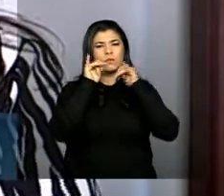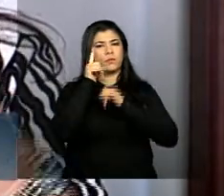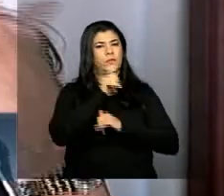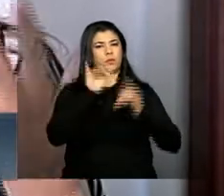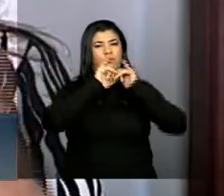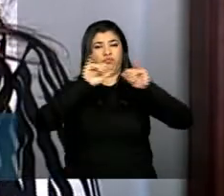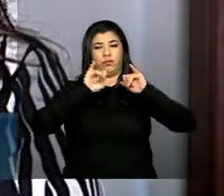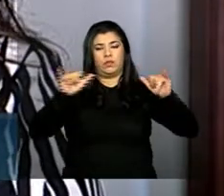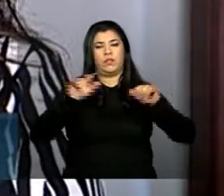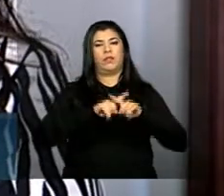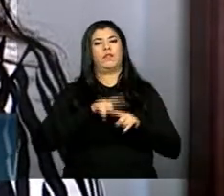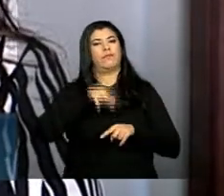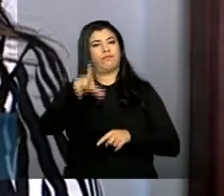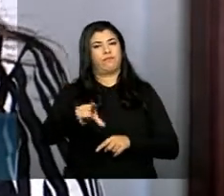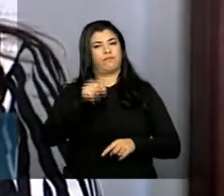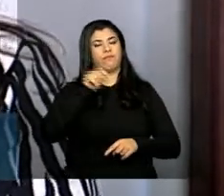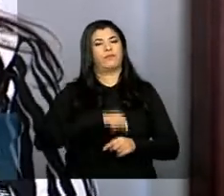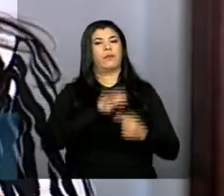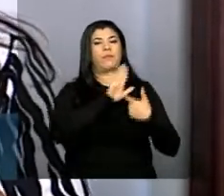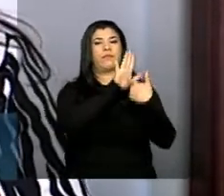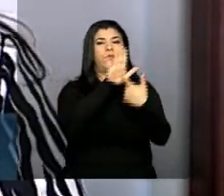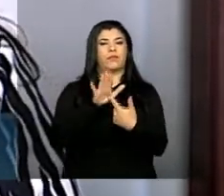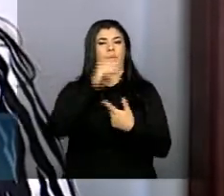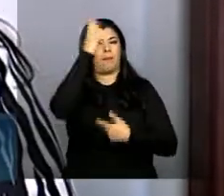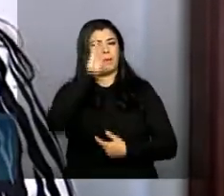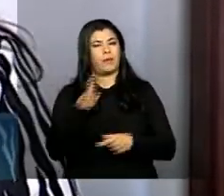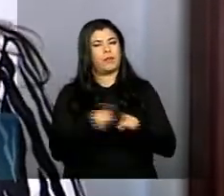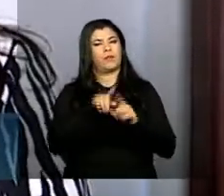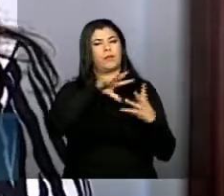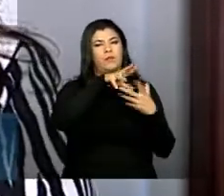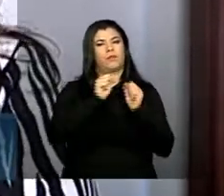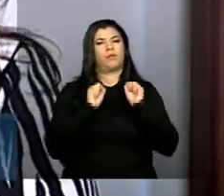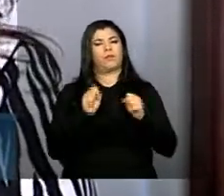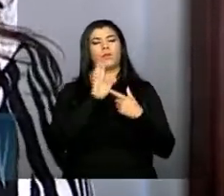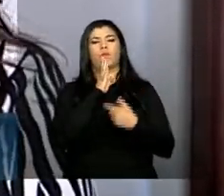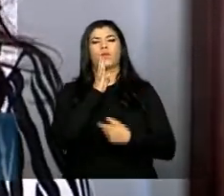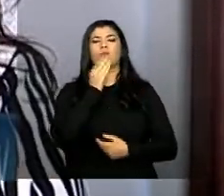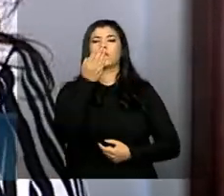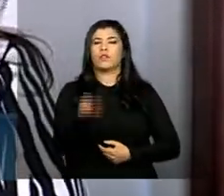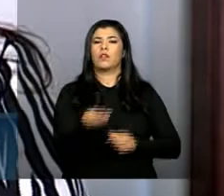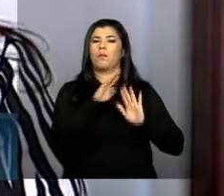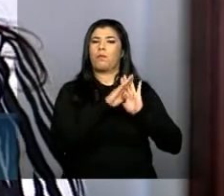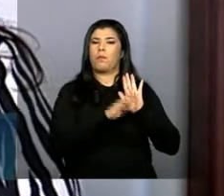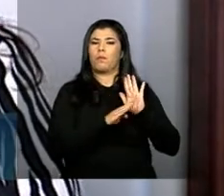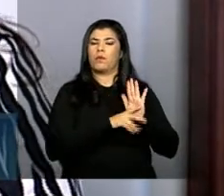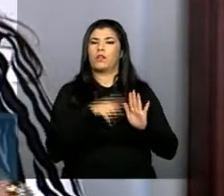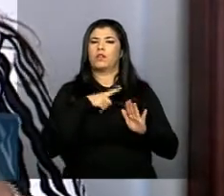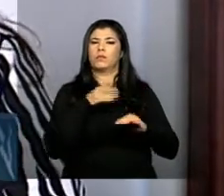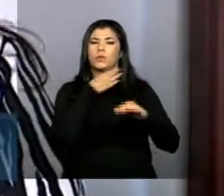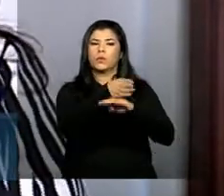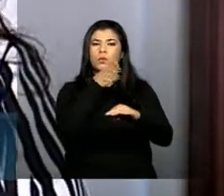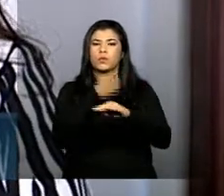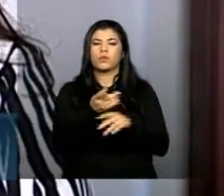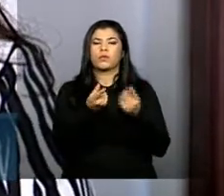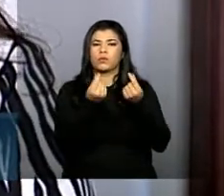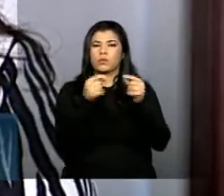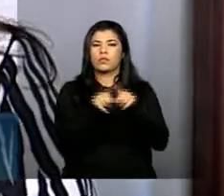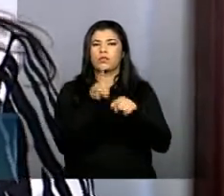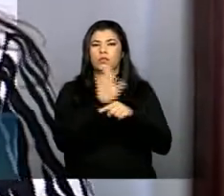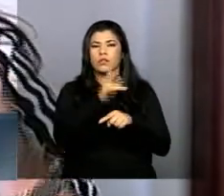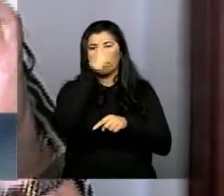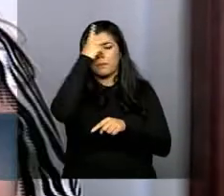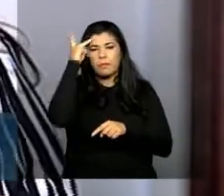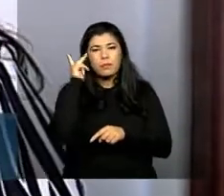adotá-lo e fazer com que o Brasil todo e o mundo possa conhecer este programa e entrar inclusive com recursos para ajudar os pequenos